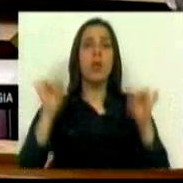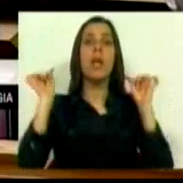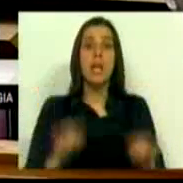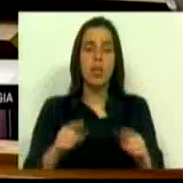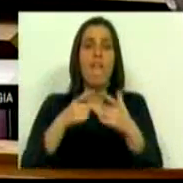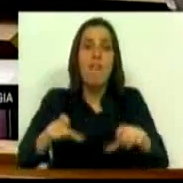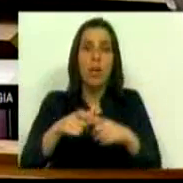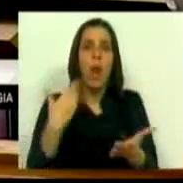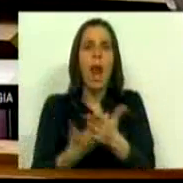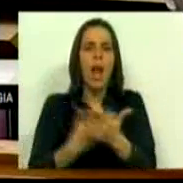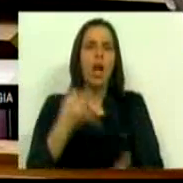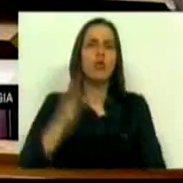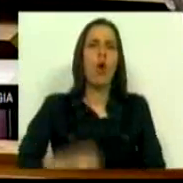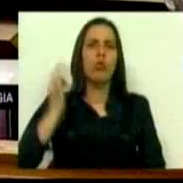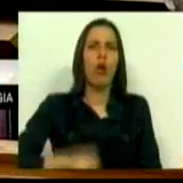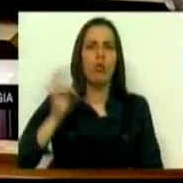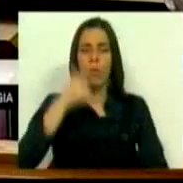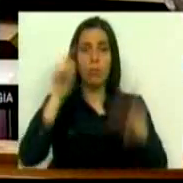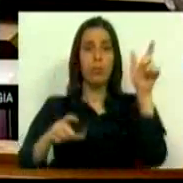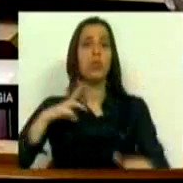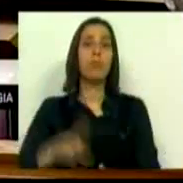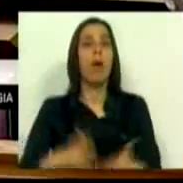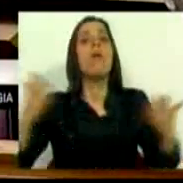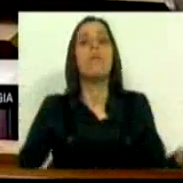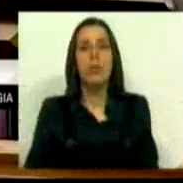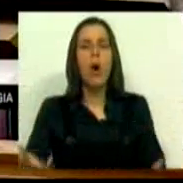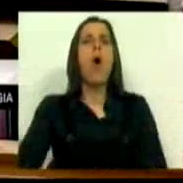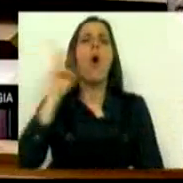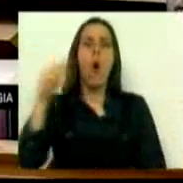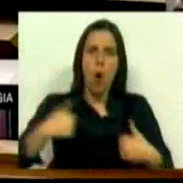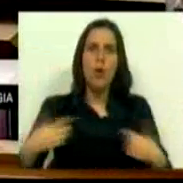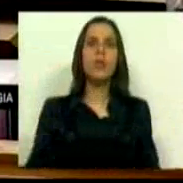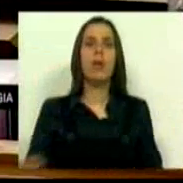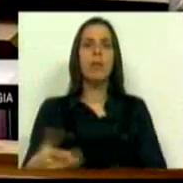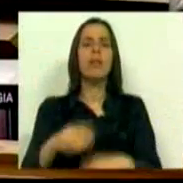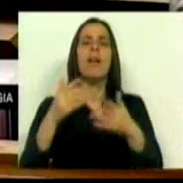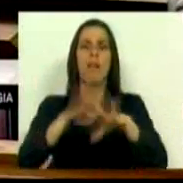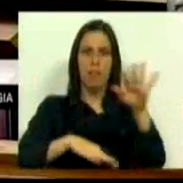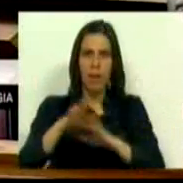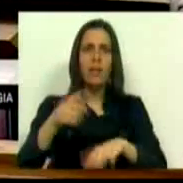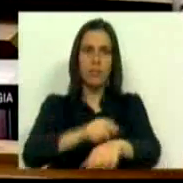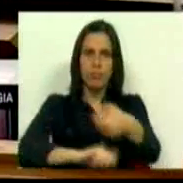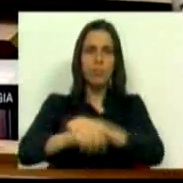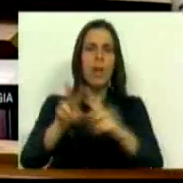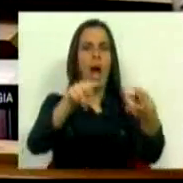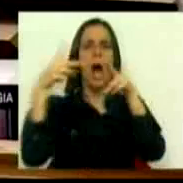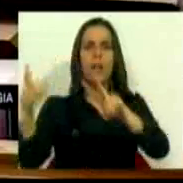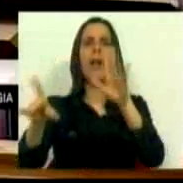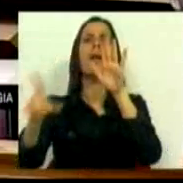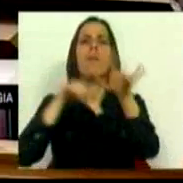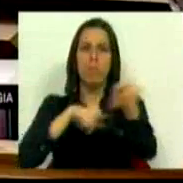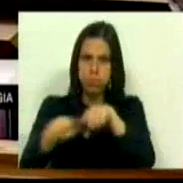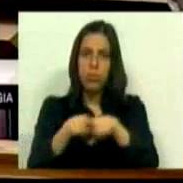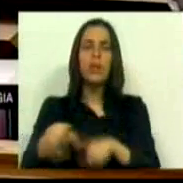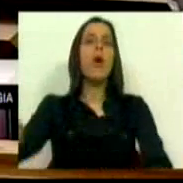isto está na fatura todos os dias dos portugueses. Portanto, ouçam-nos e arrepiem caminho e alterem as políticas